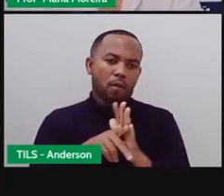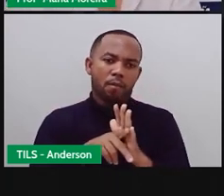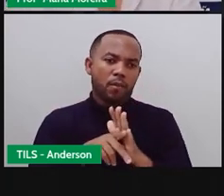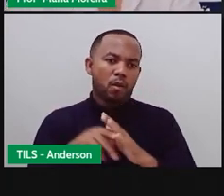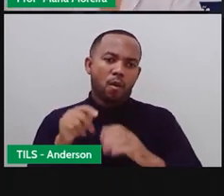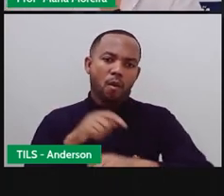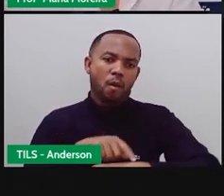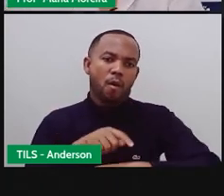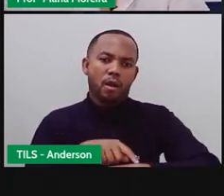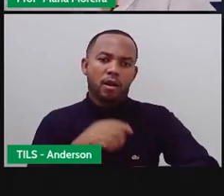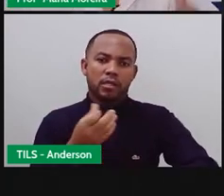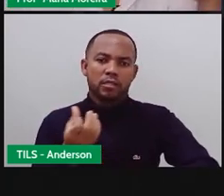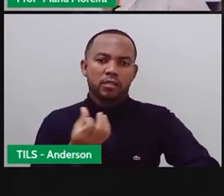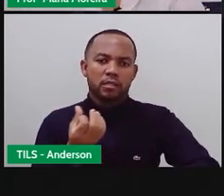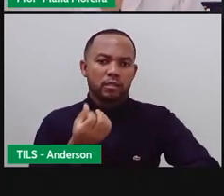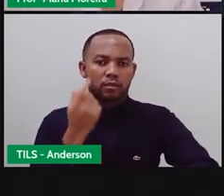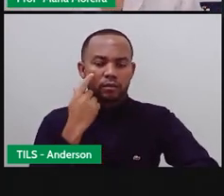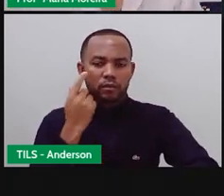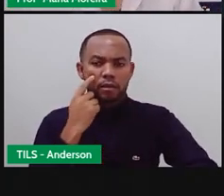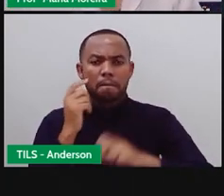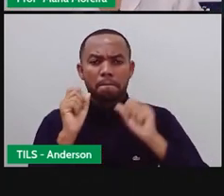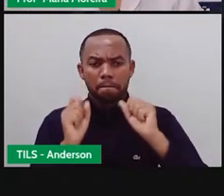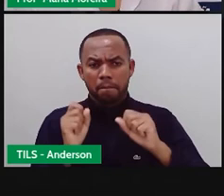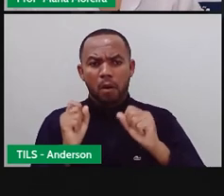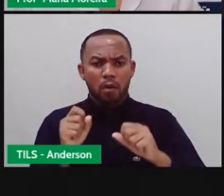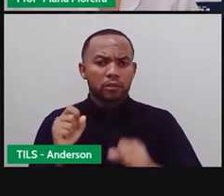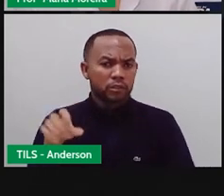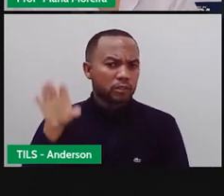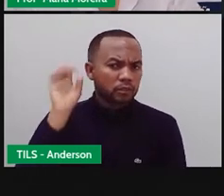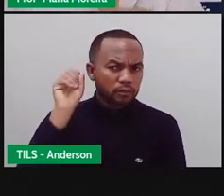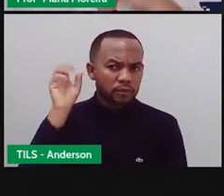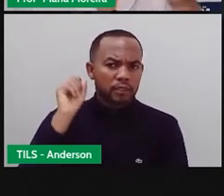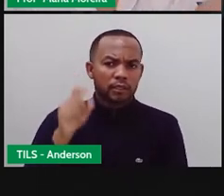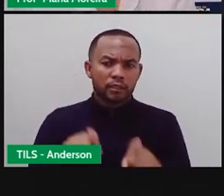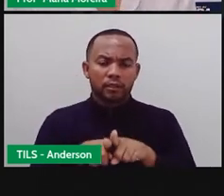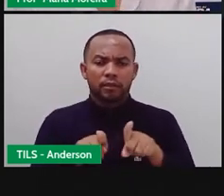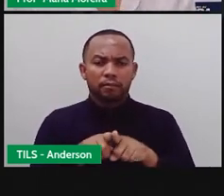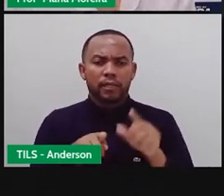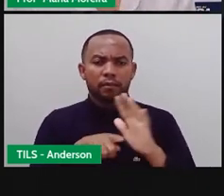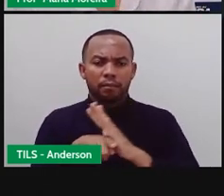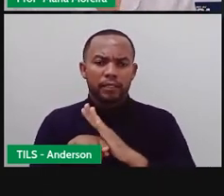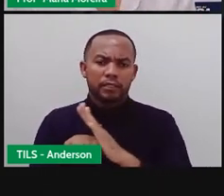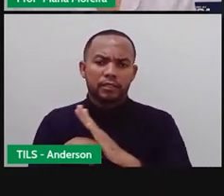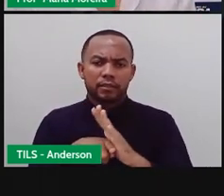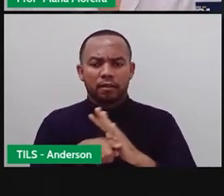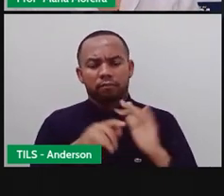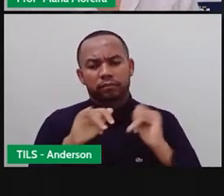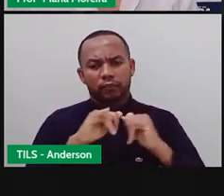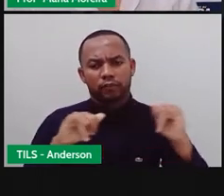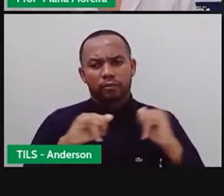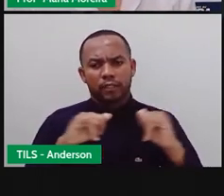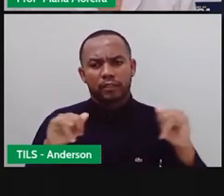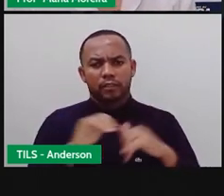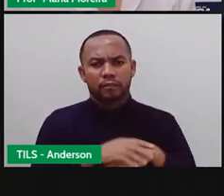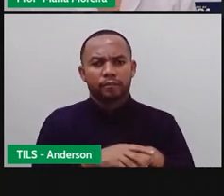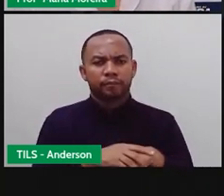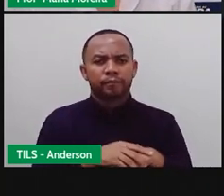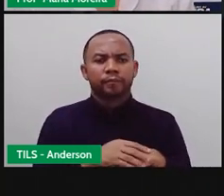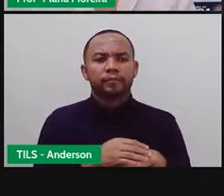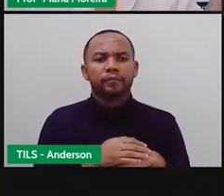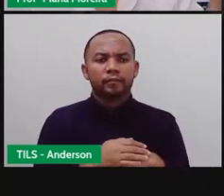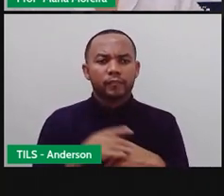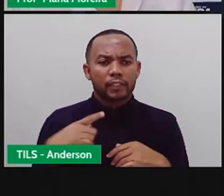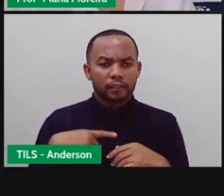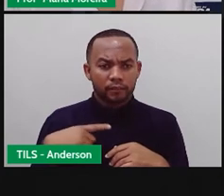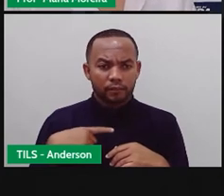Na rádio. E aí vocês podem aí pesquisarem sobre os dois, né? Já tivemos aqui no Foi